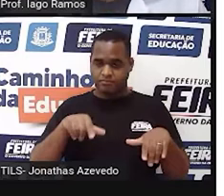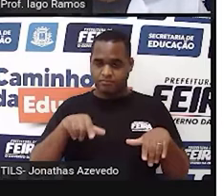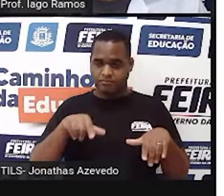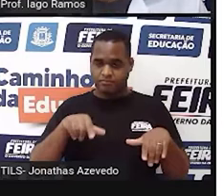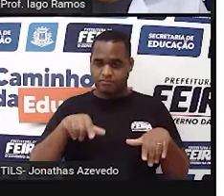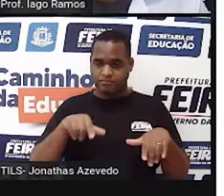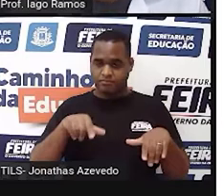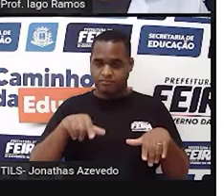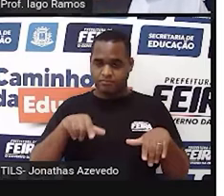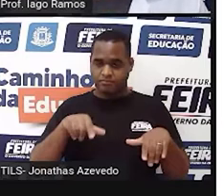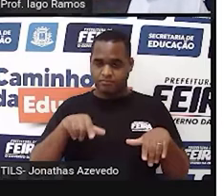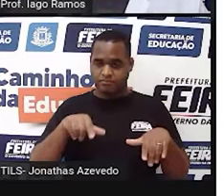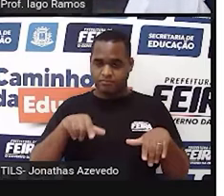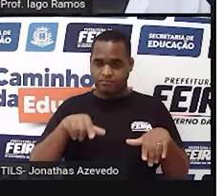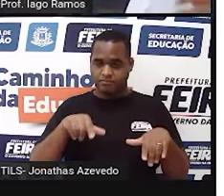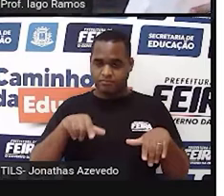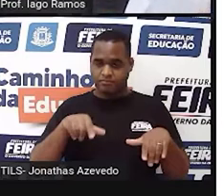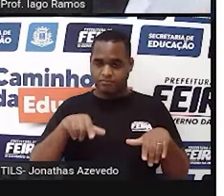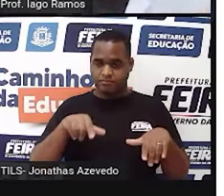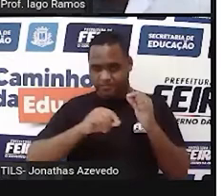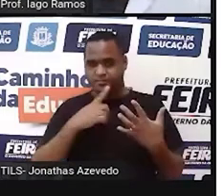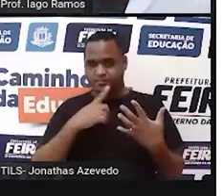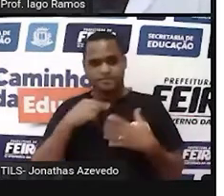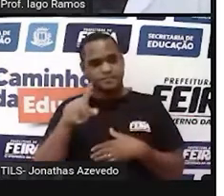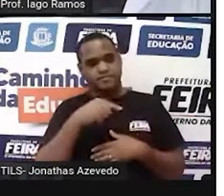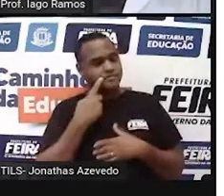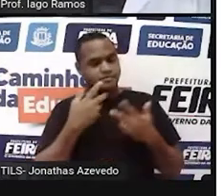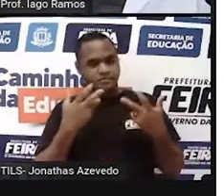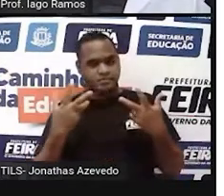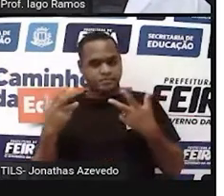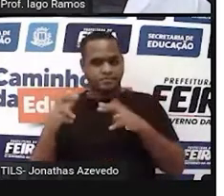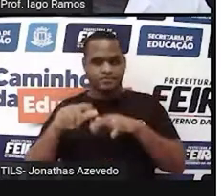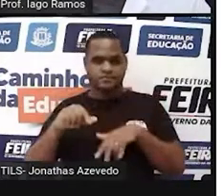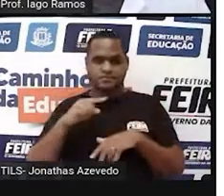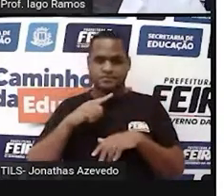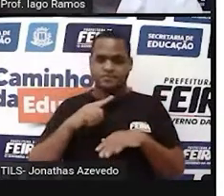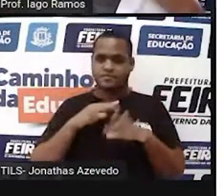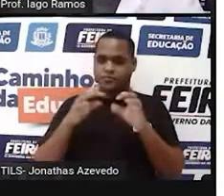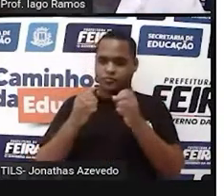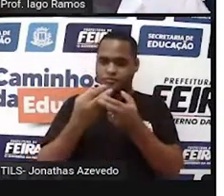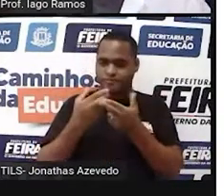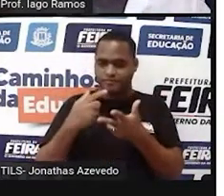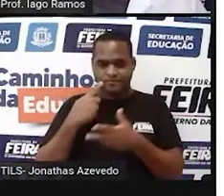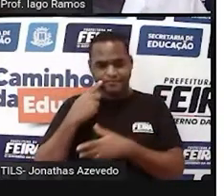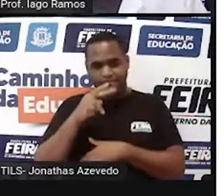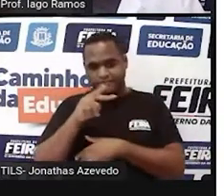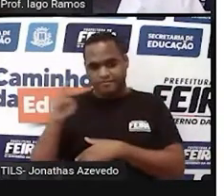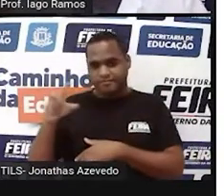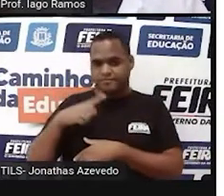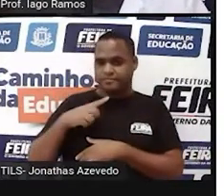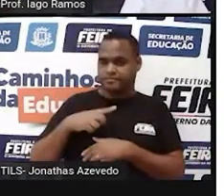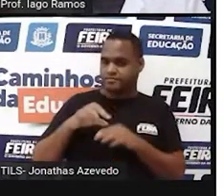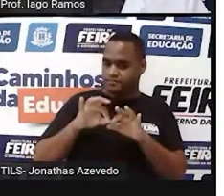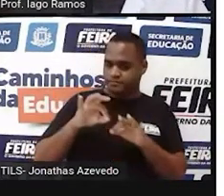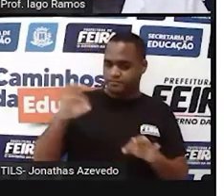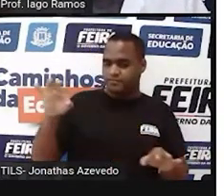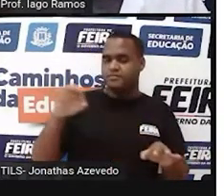pensar nisso? Que a nossa volta, né? Tudo que nos cerca tem medida?